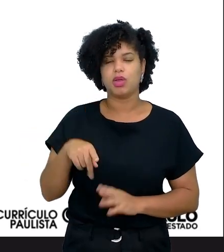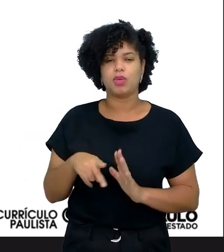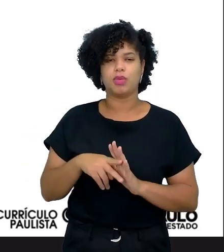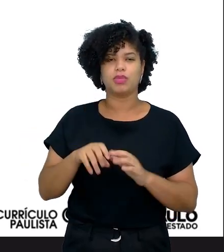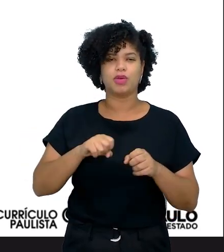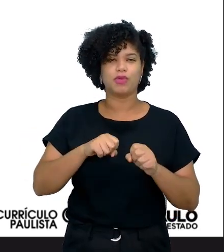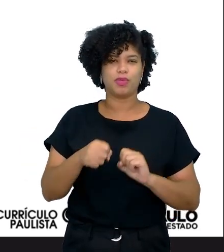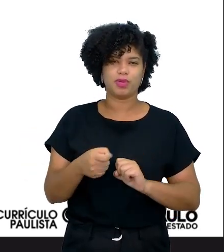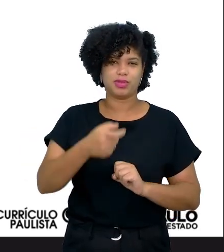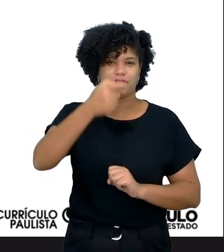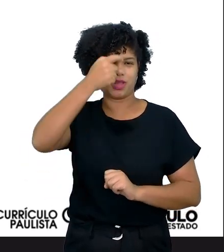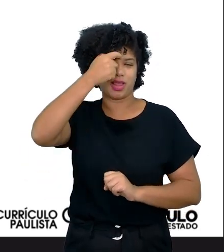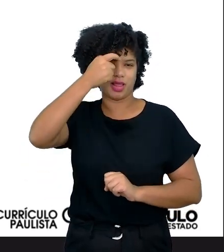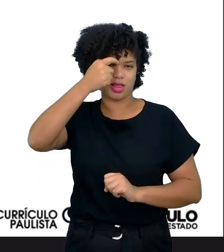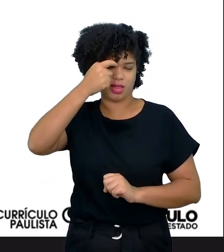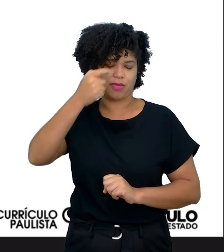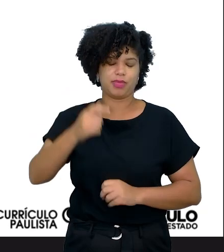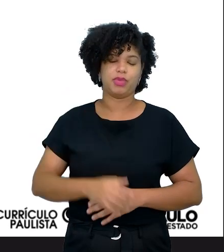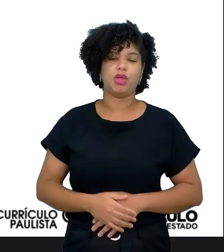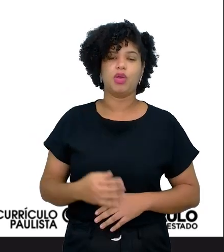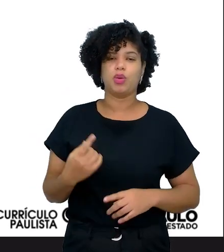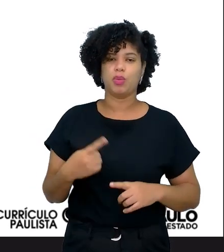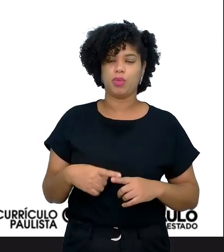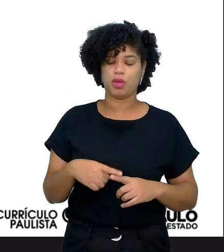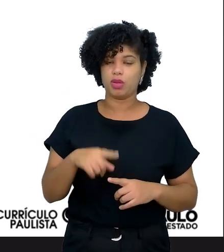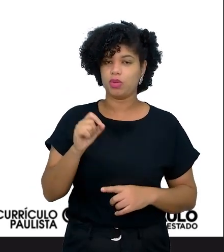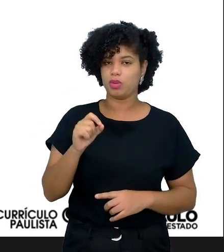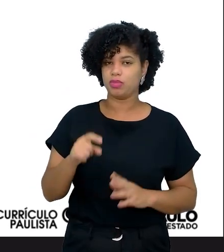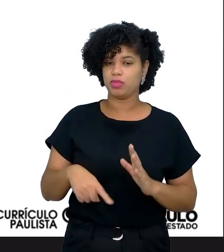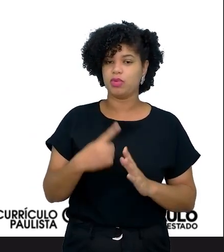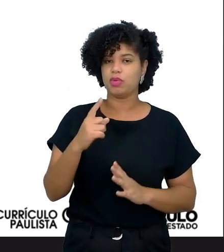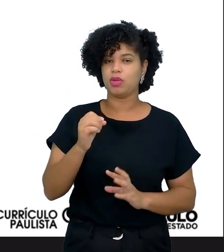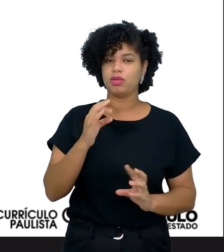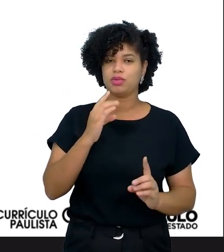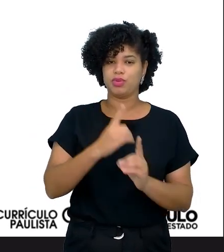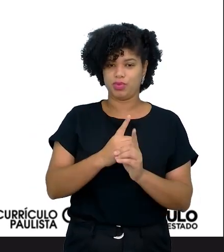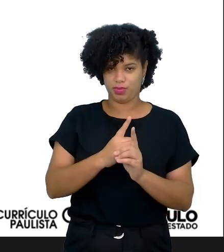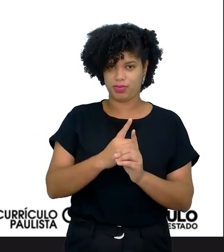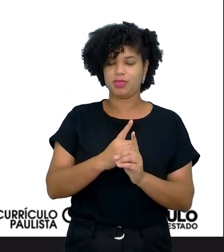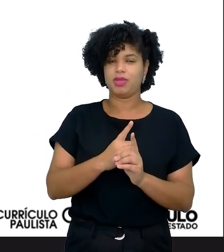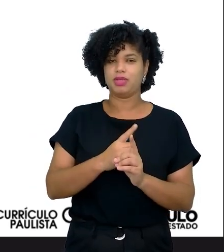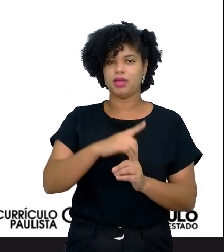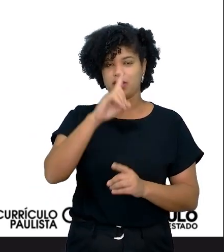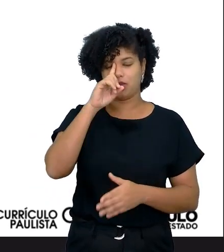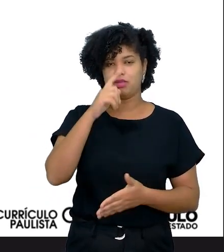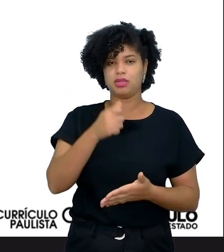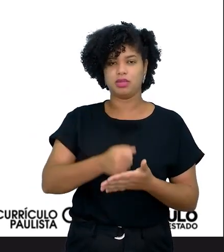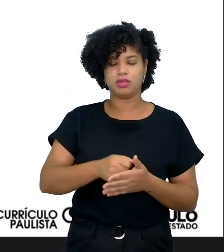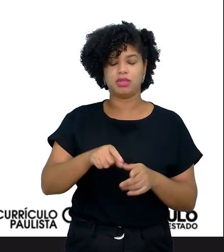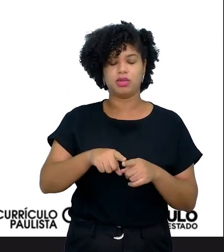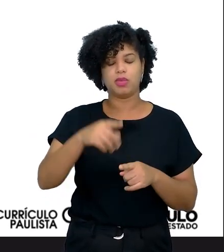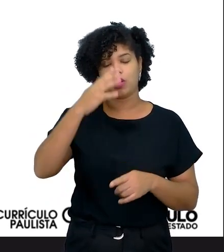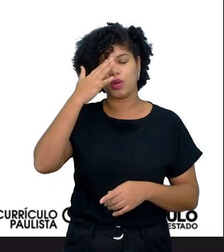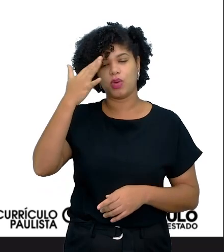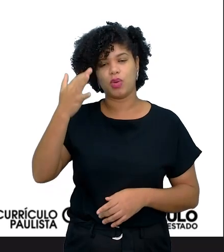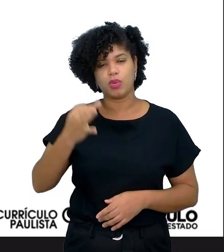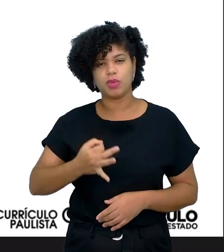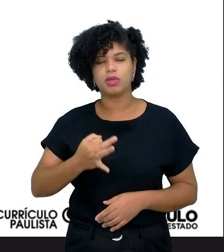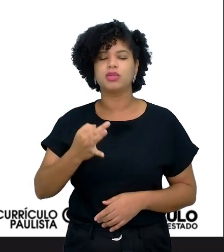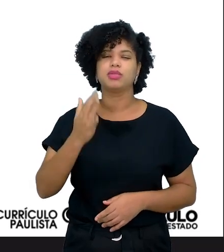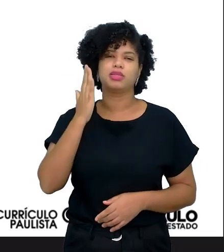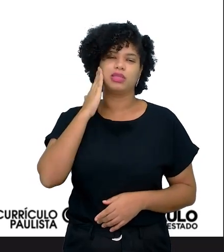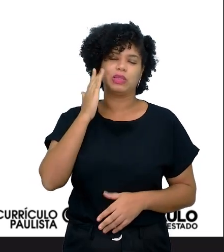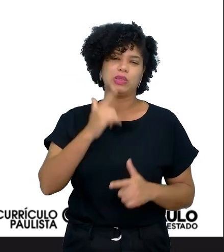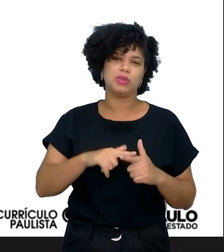cognitiva. Por quê? Primeiro é a descoberta quando ele vai ter que definir e compreender aquele problema,